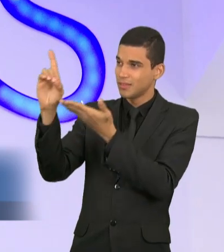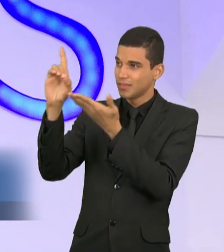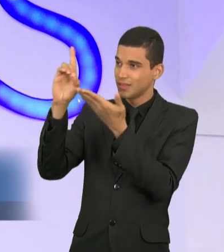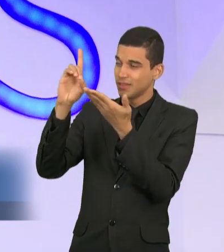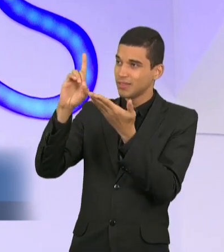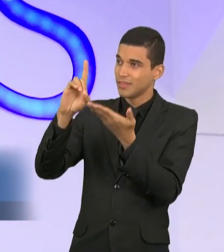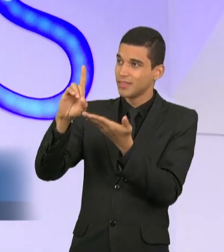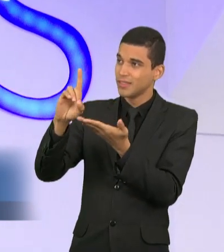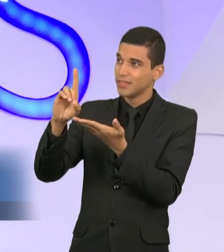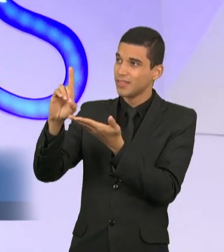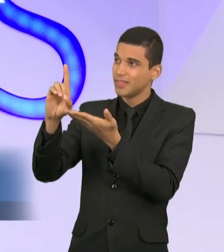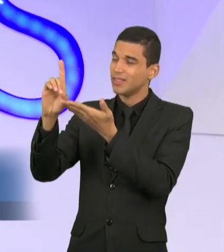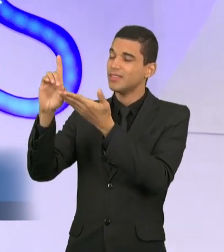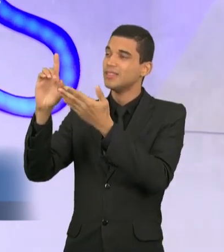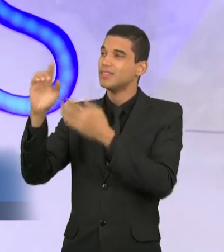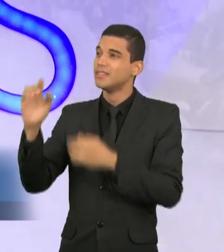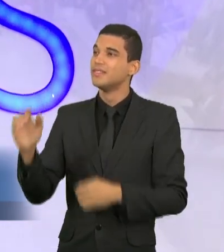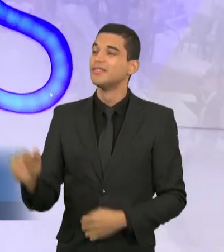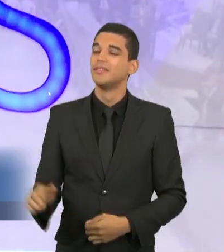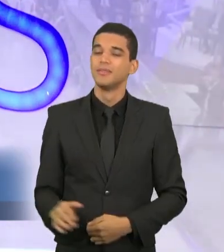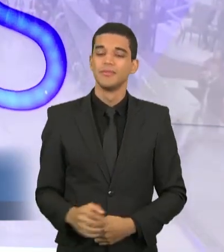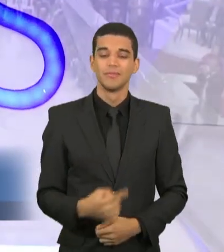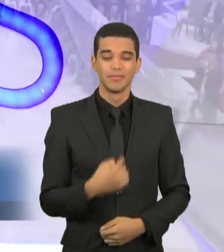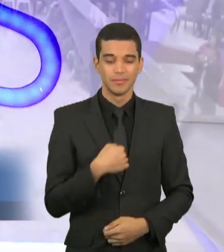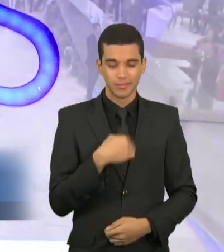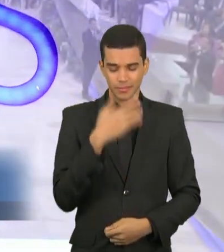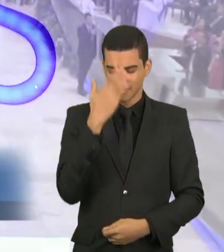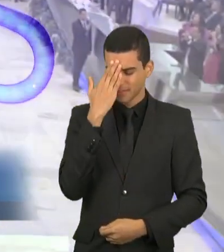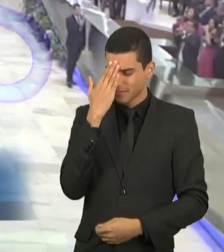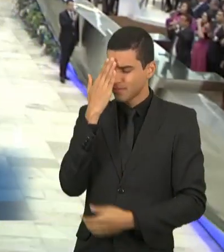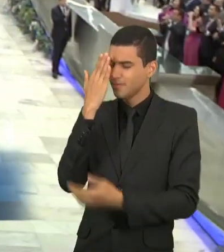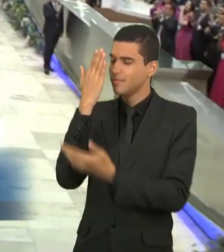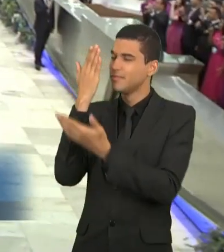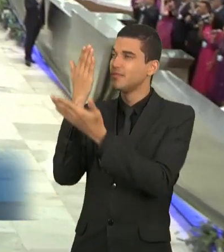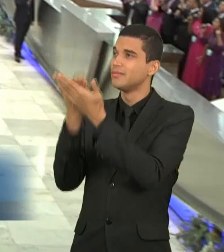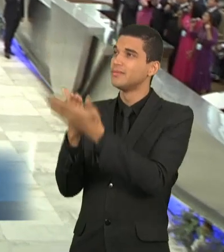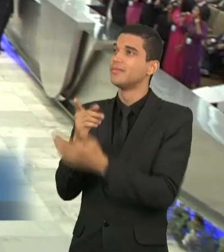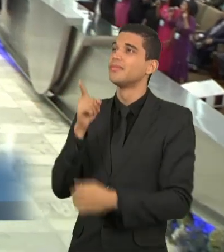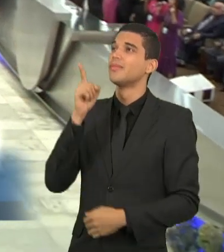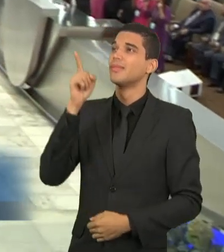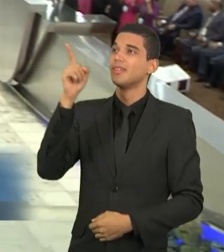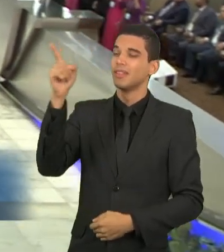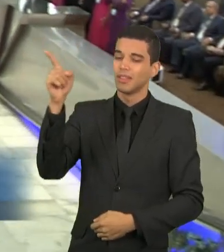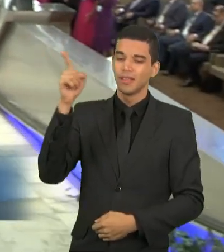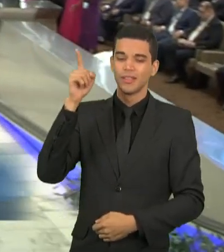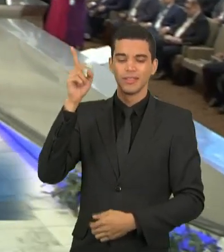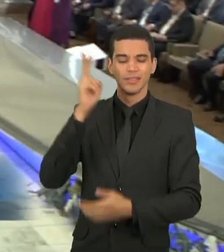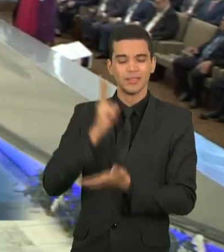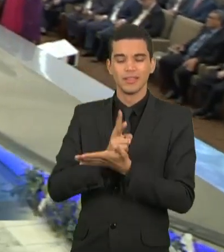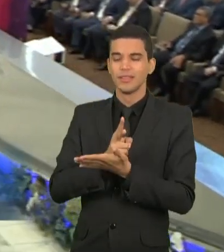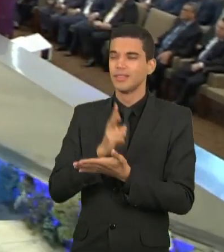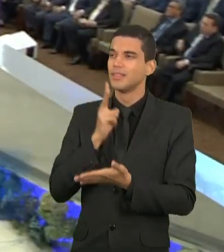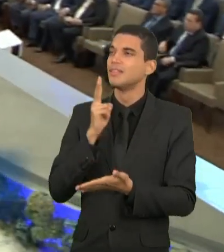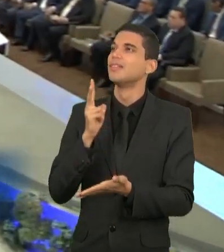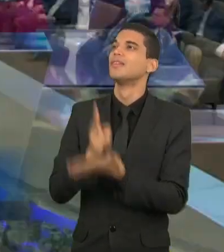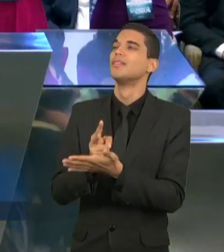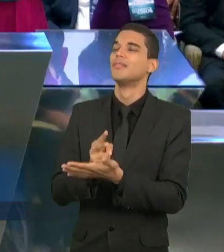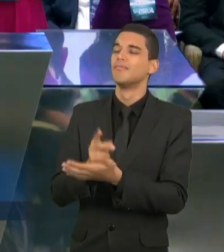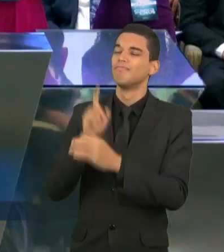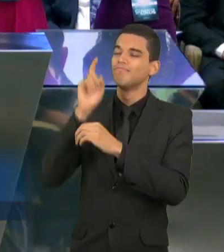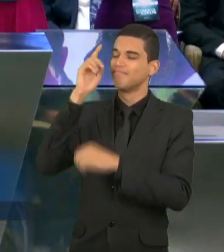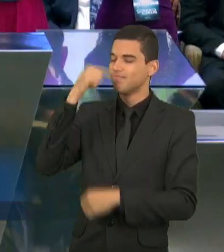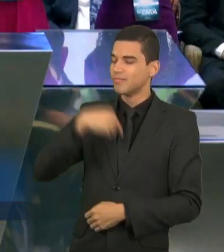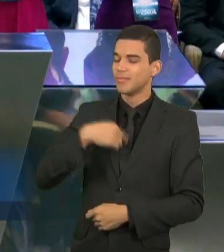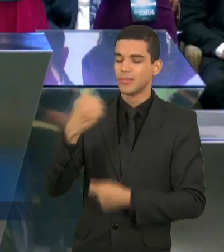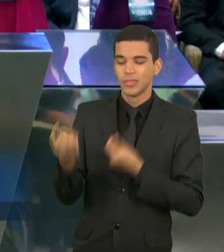confio em ti,